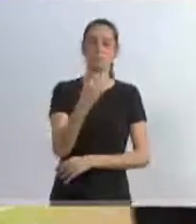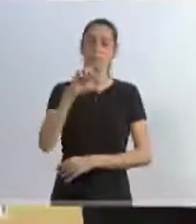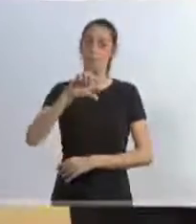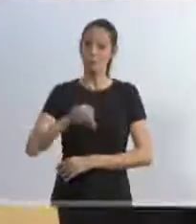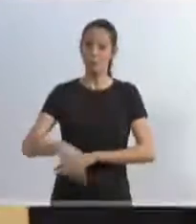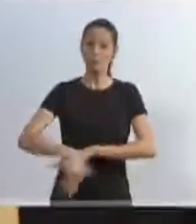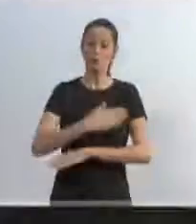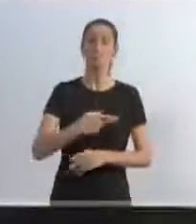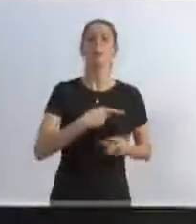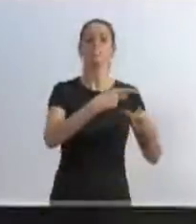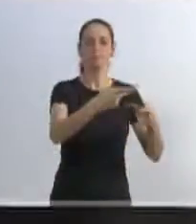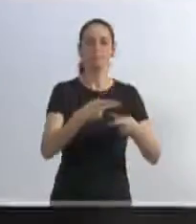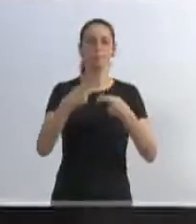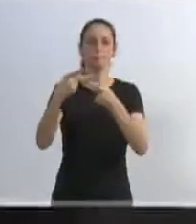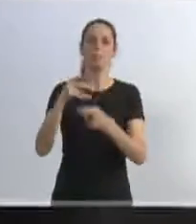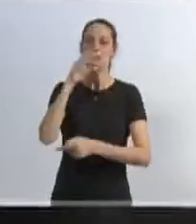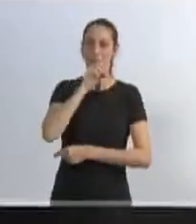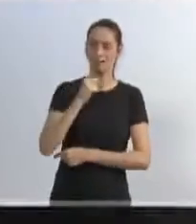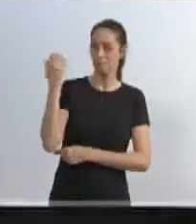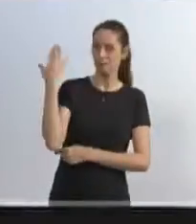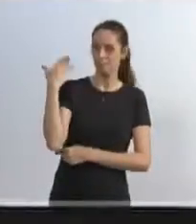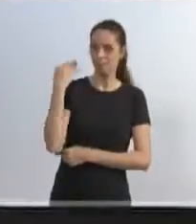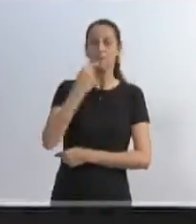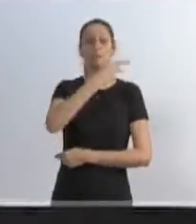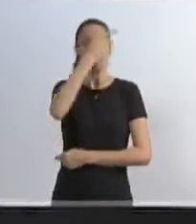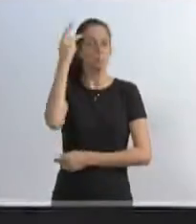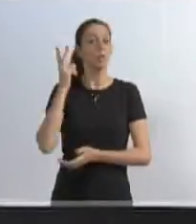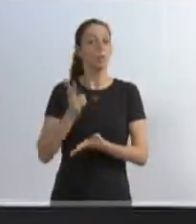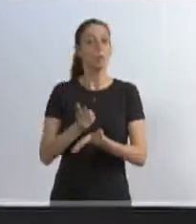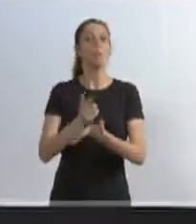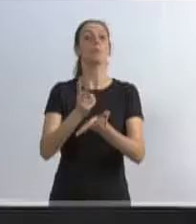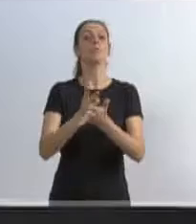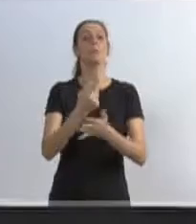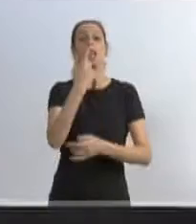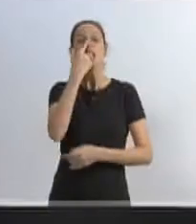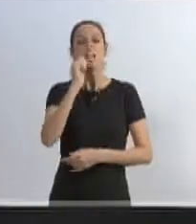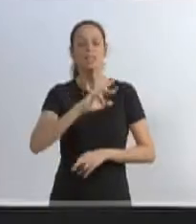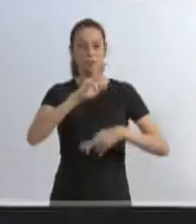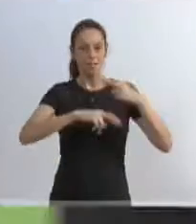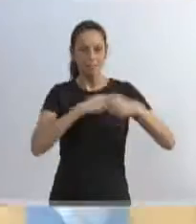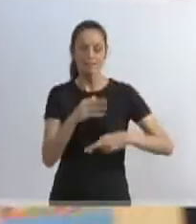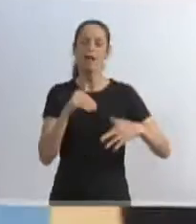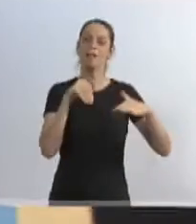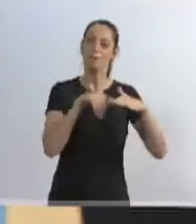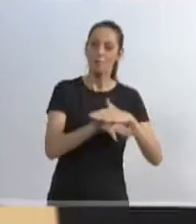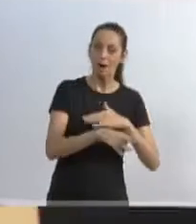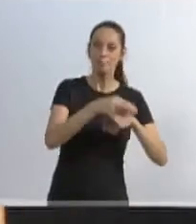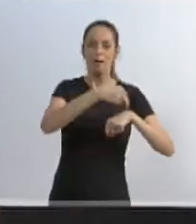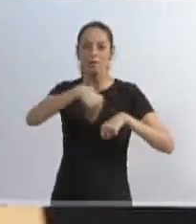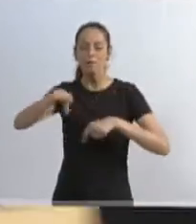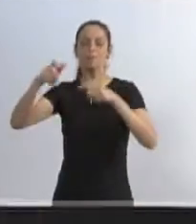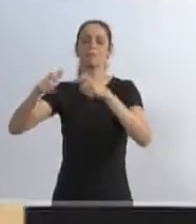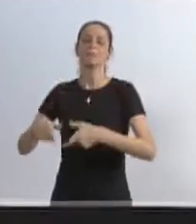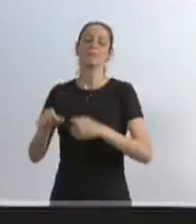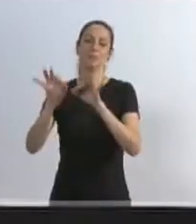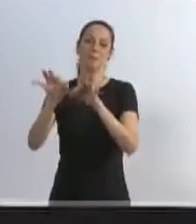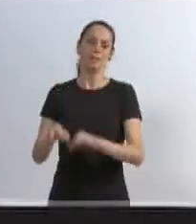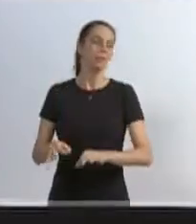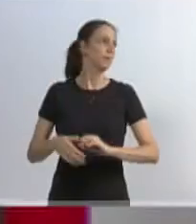visitamos na sábado, para que as pessoas continuem reciclando, e também sabem